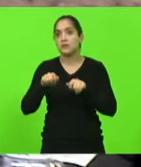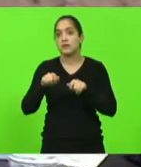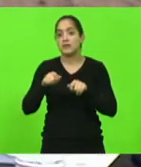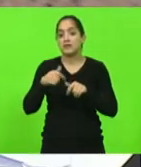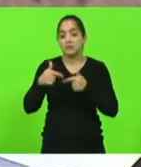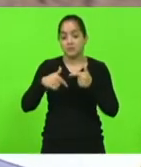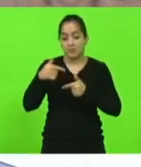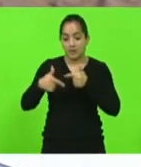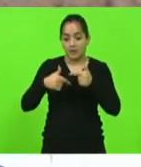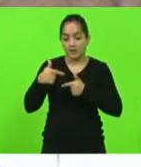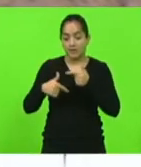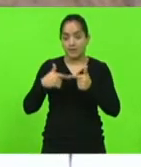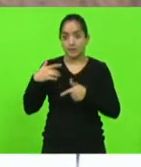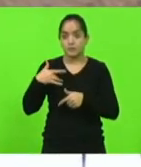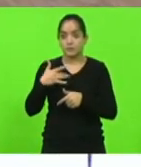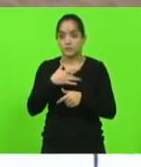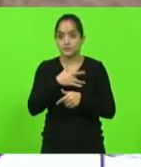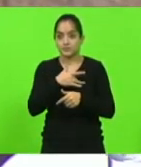gente